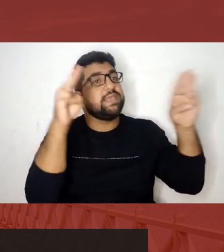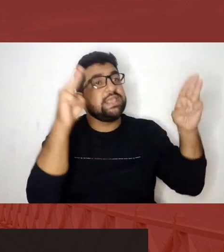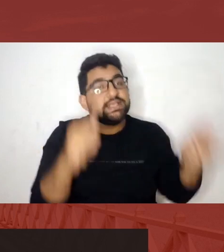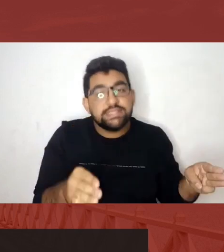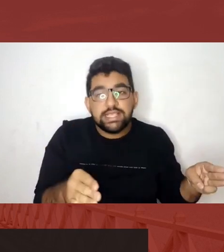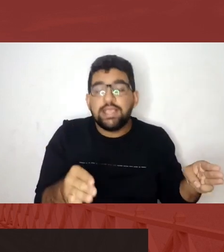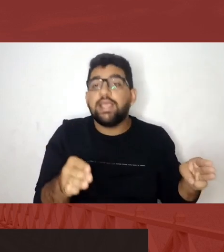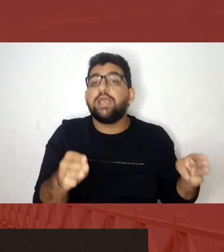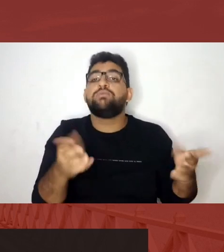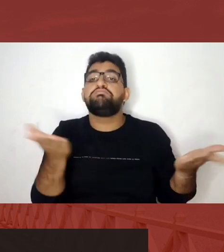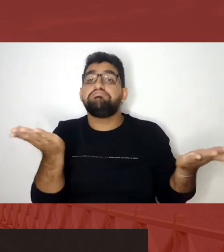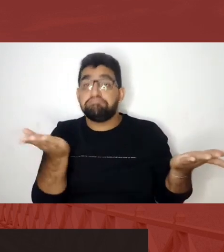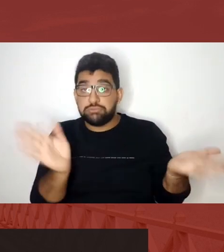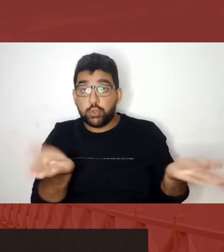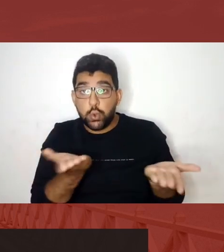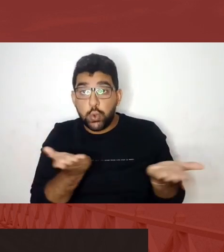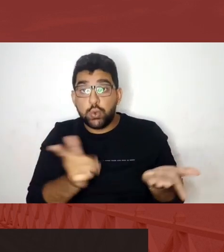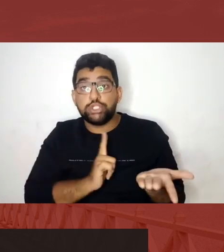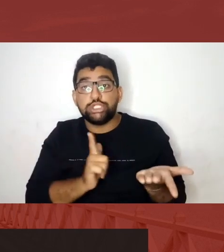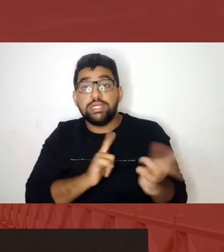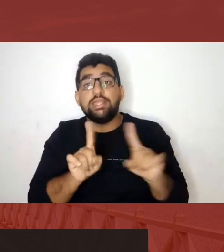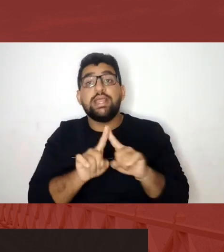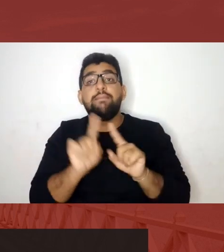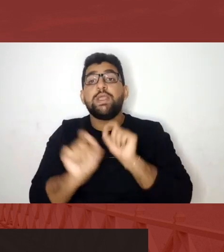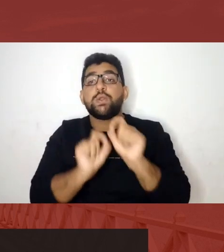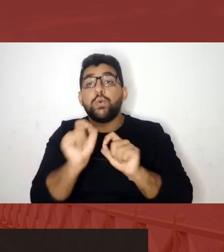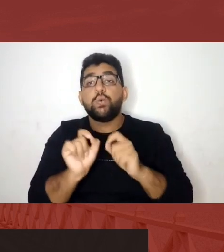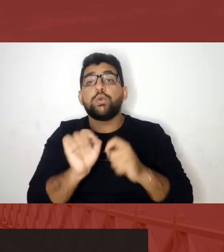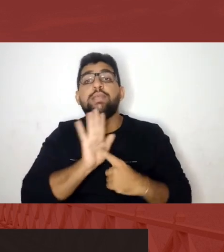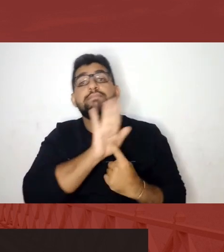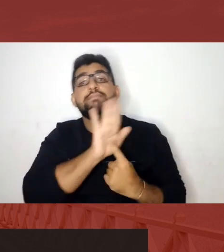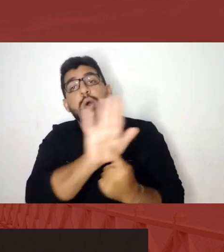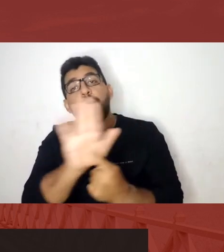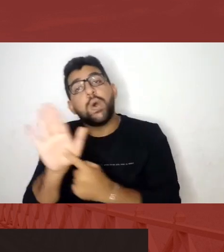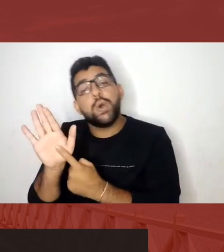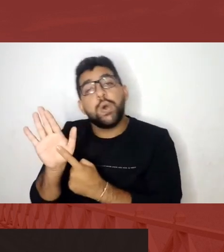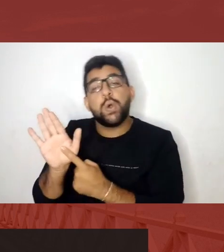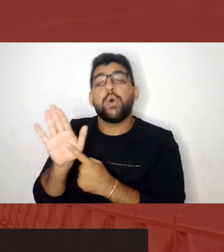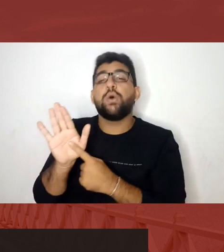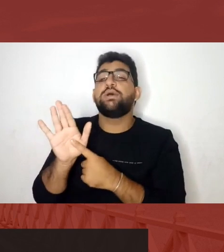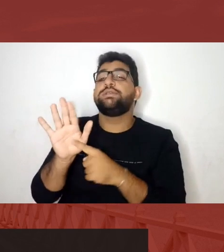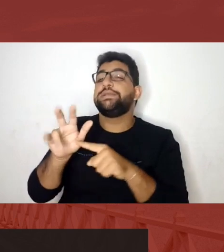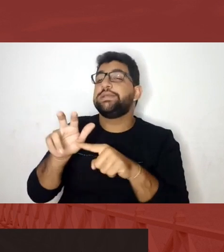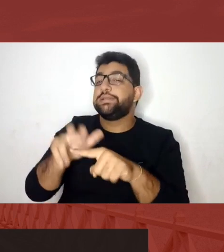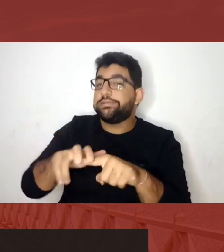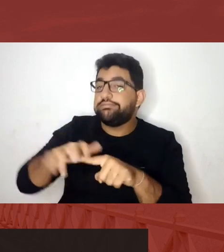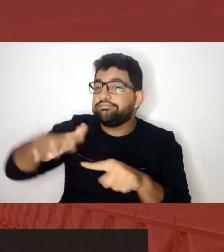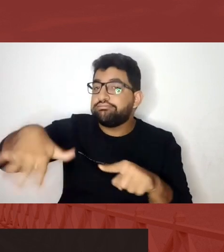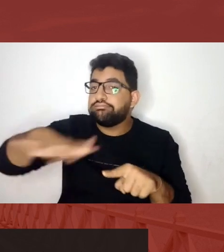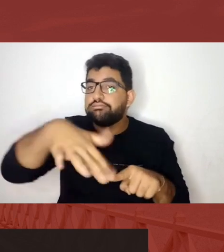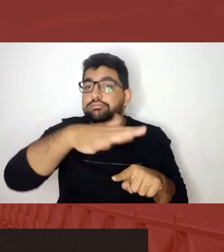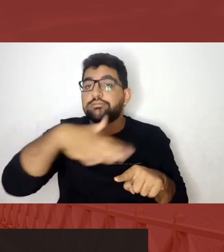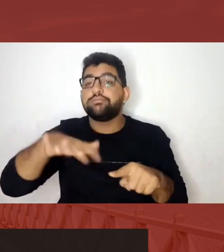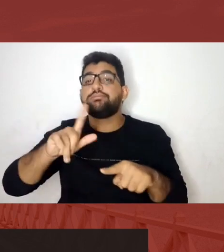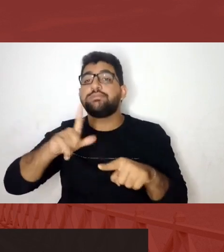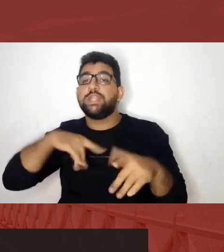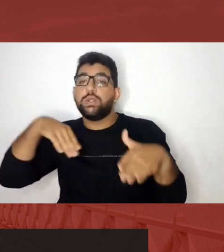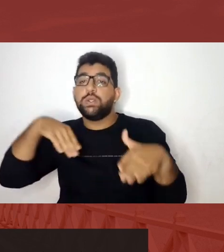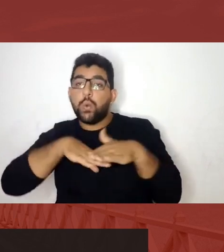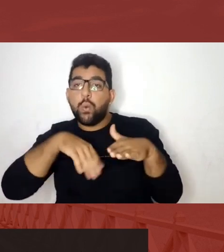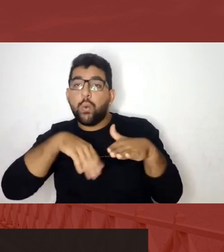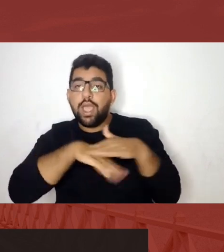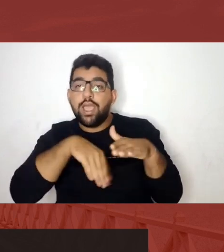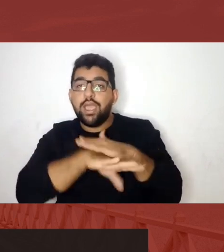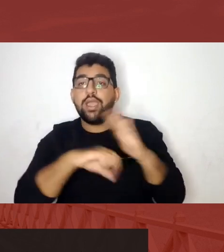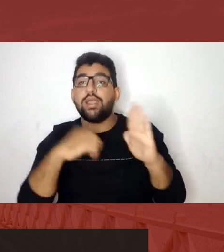aqui tem e quais as narrativas que são colocadas a partir desses lugares que salvaguardam o patrimônio, a